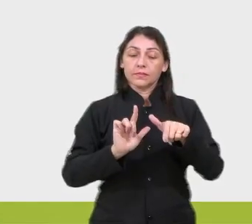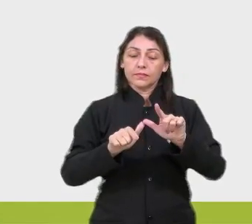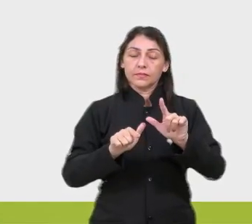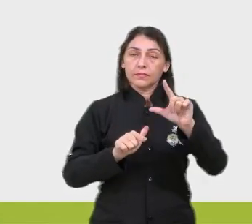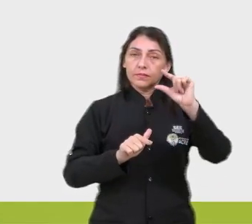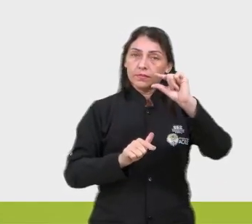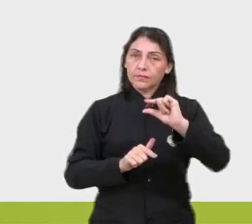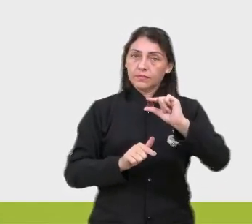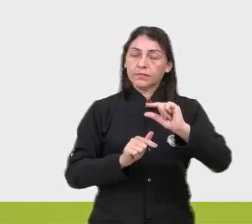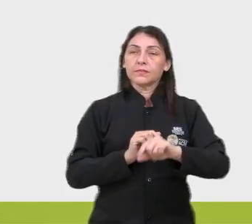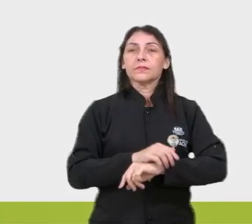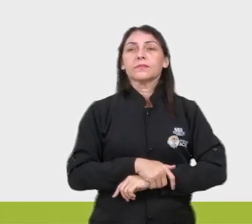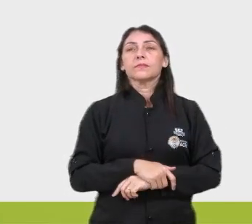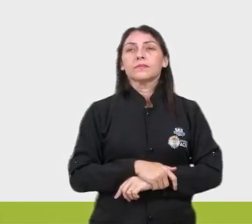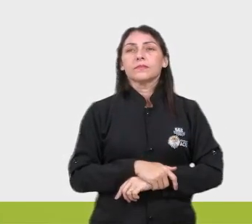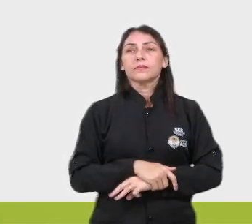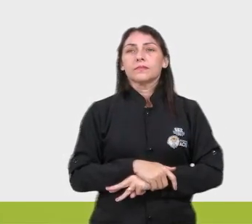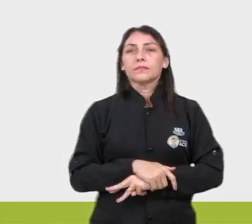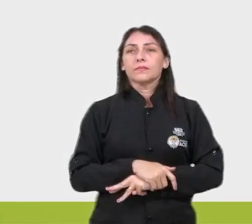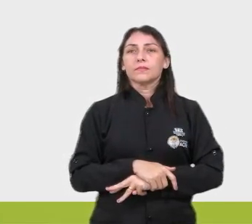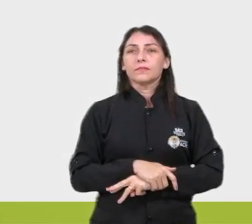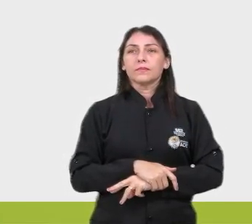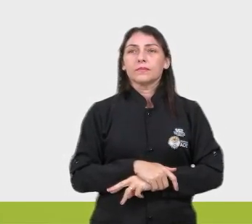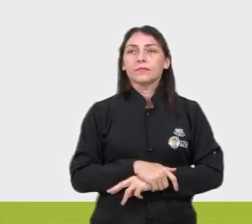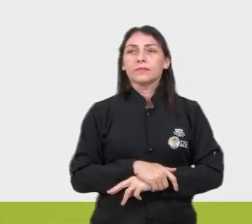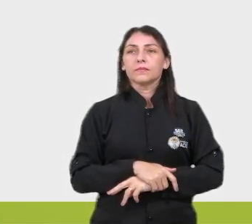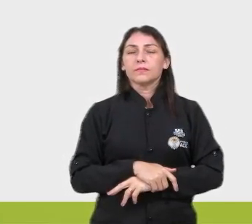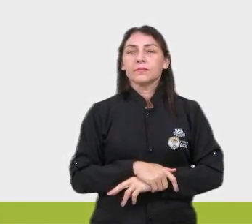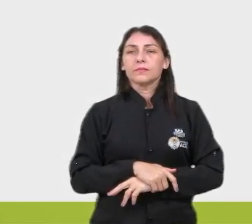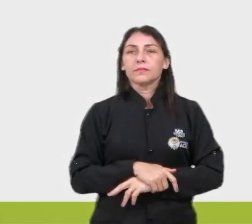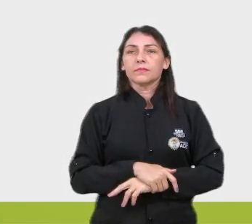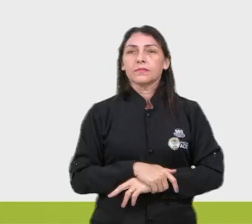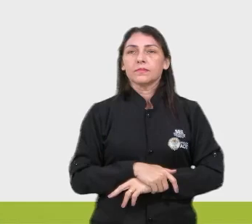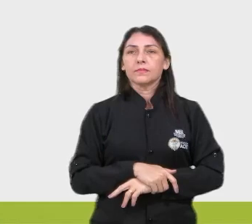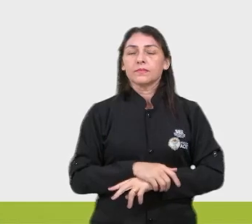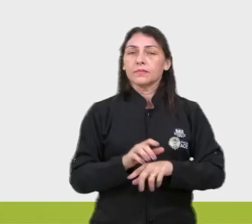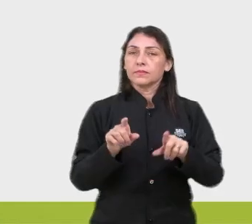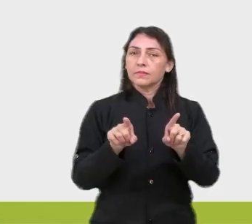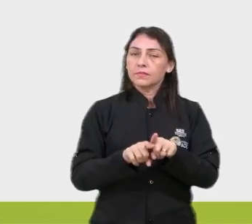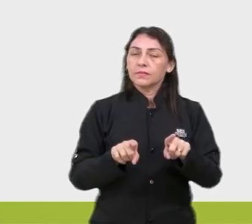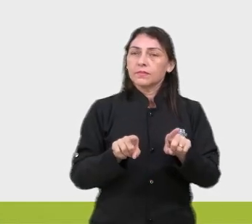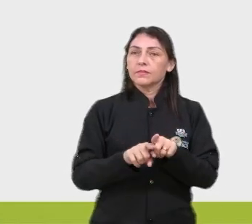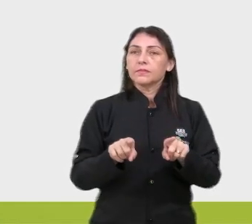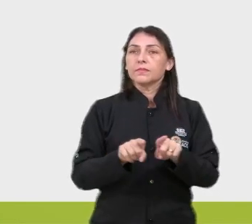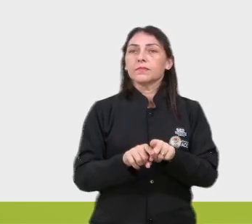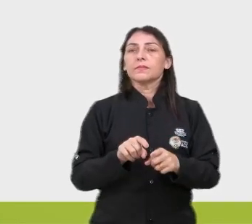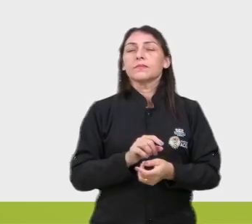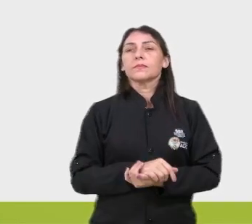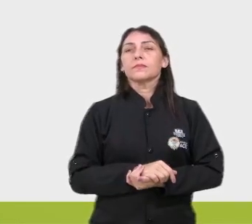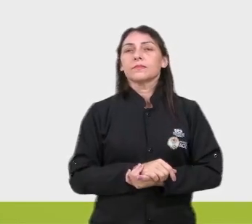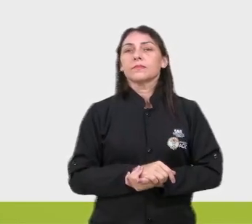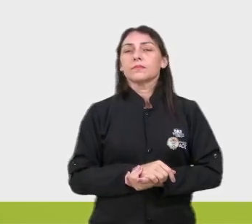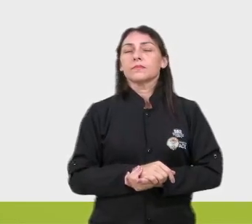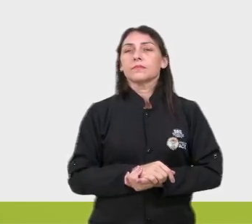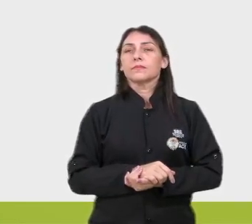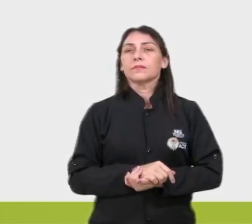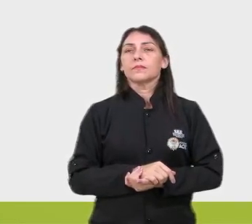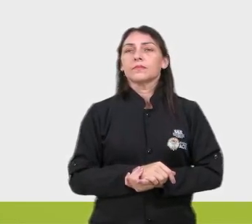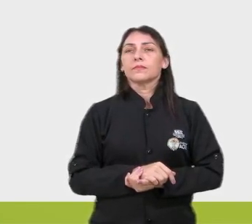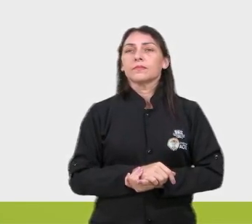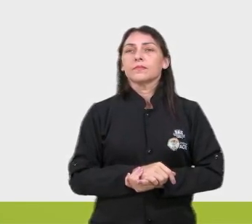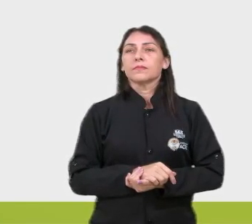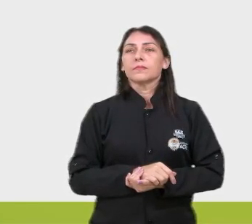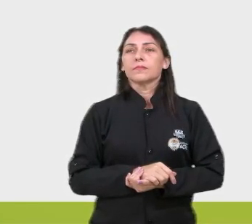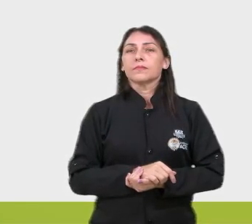tá bom? E vamos continuar. Sobre a questão, ah, coloquei, ah tá, gente, voltando aqui, ó, coloquei